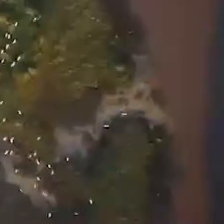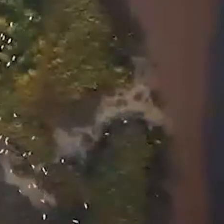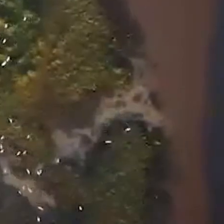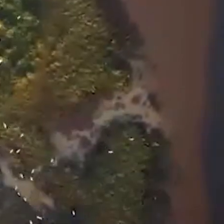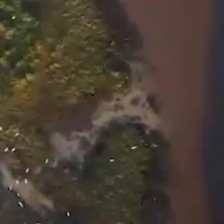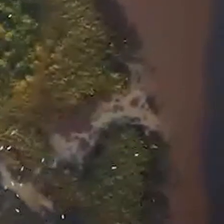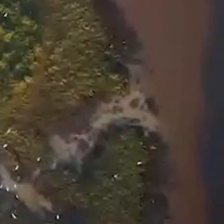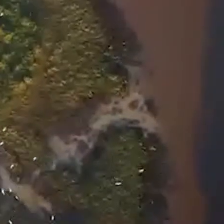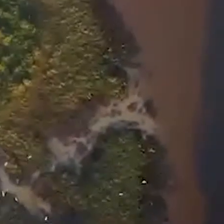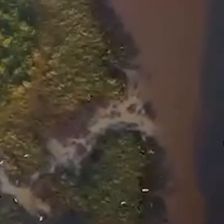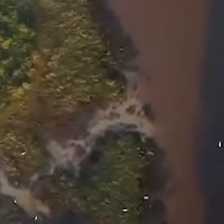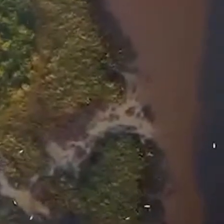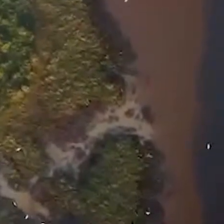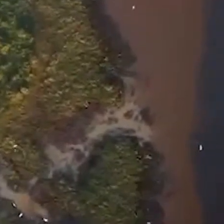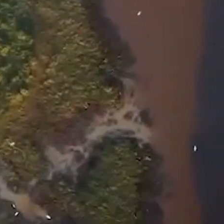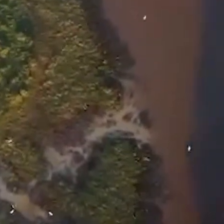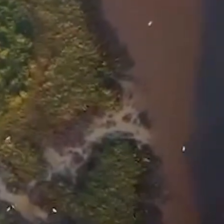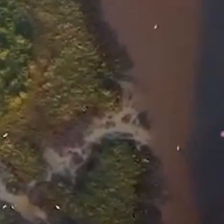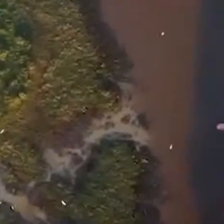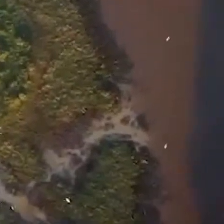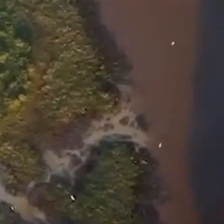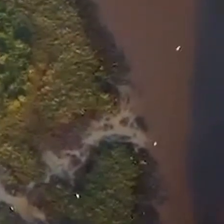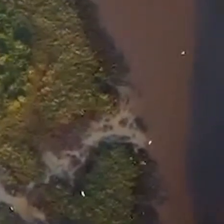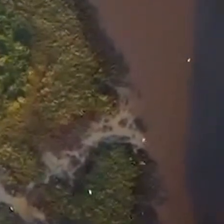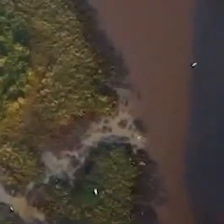Mato Grosso.